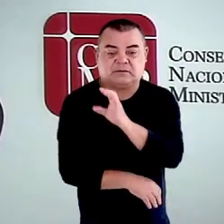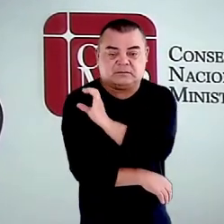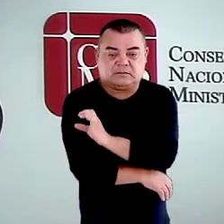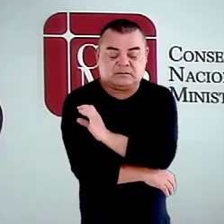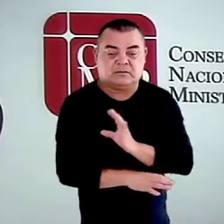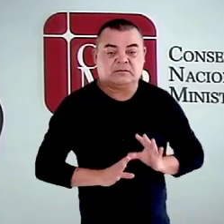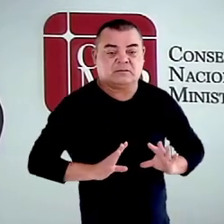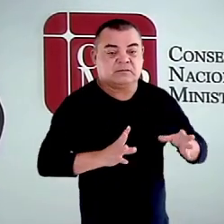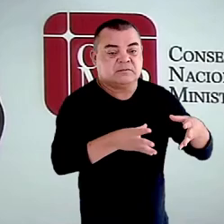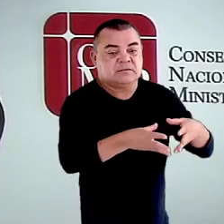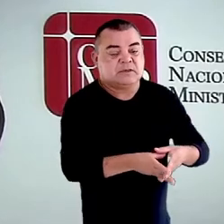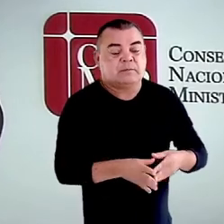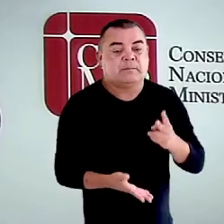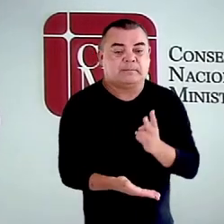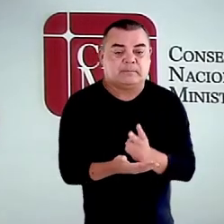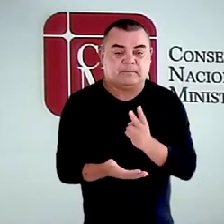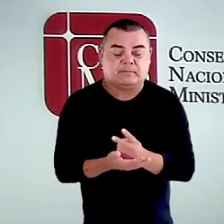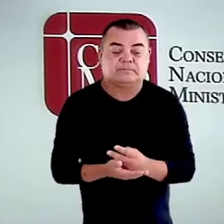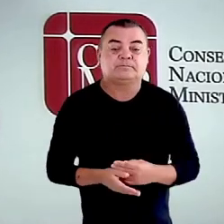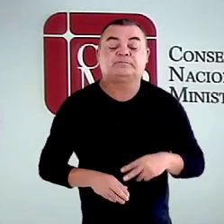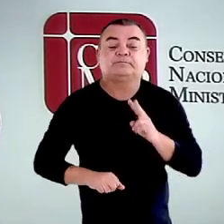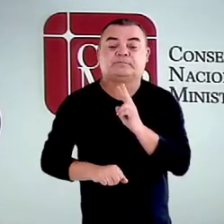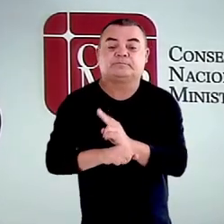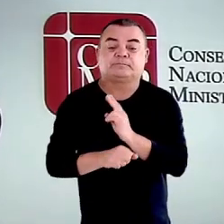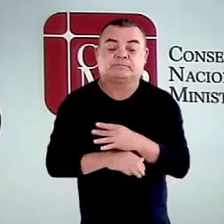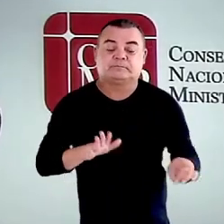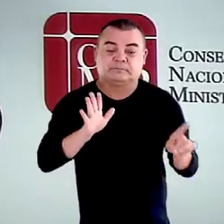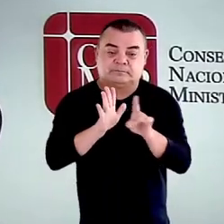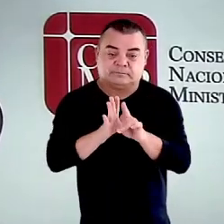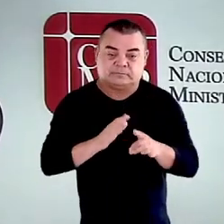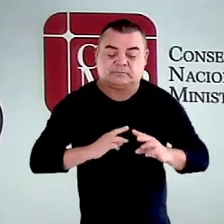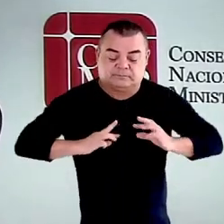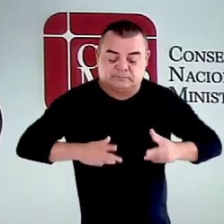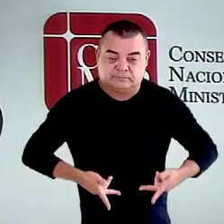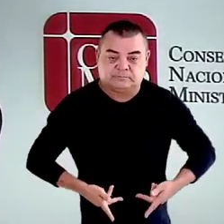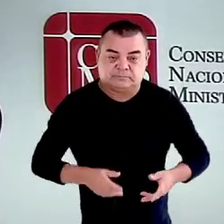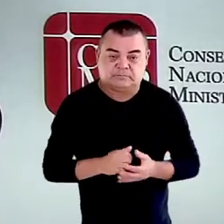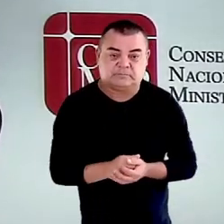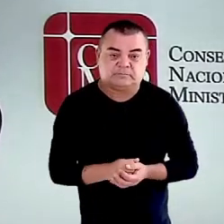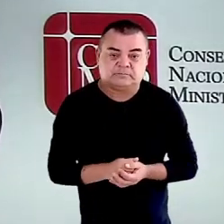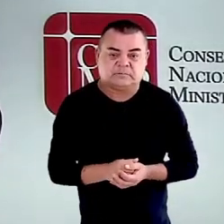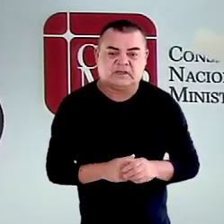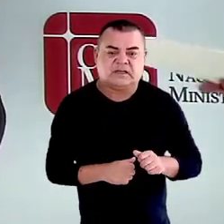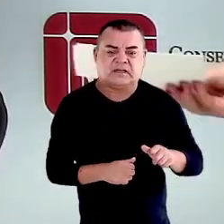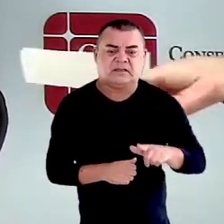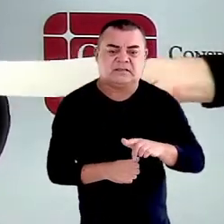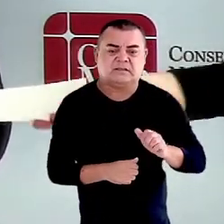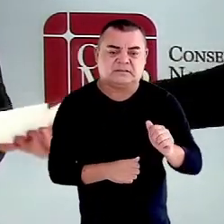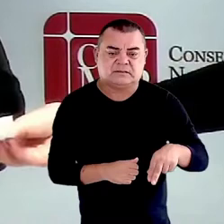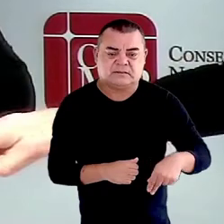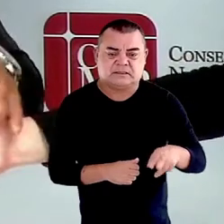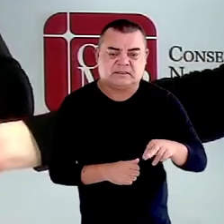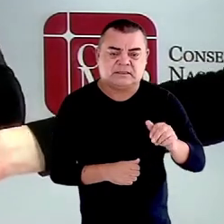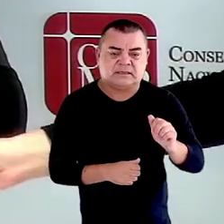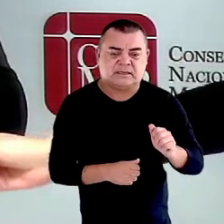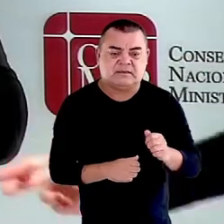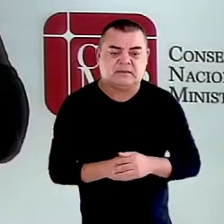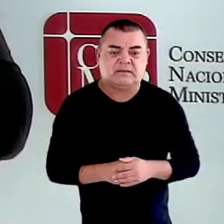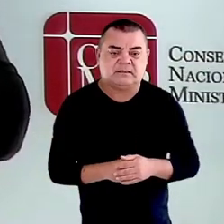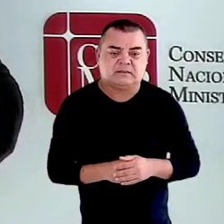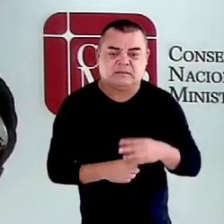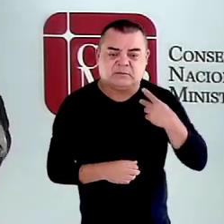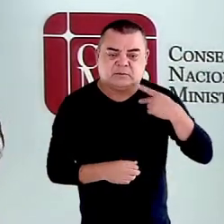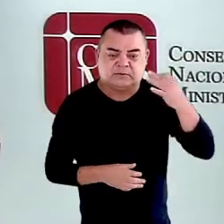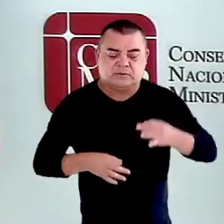da Comissão Permanente de Defesa dos Direitos Humanos. E Alexandra Burlen, Promotora de Justiça do Estado de